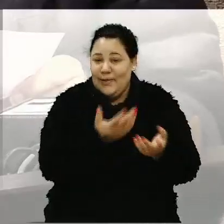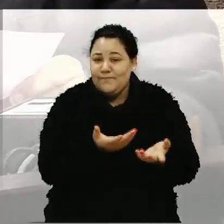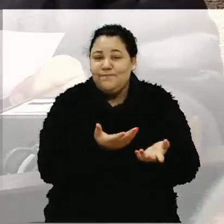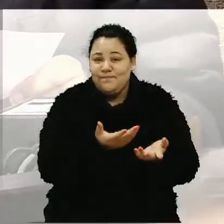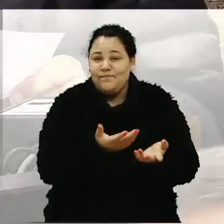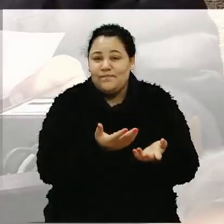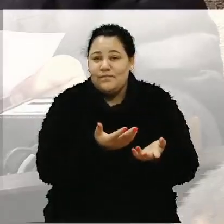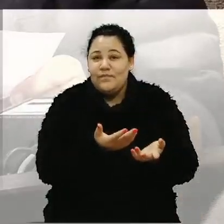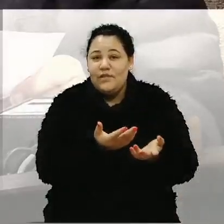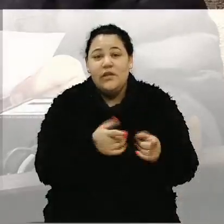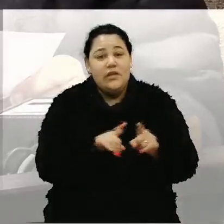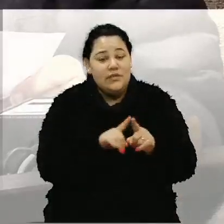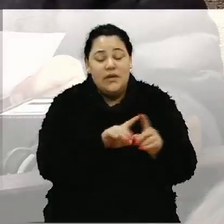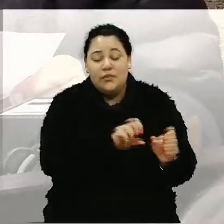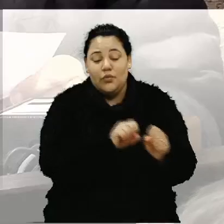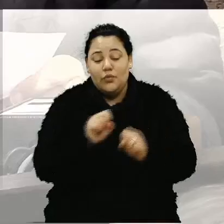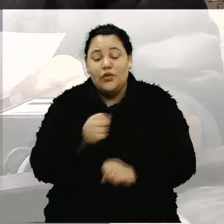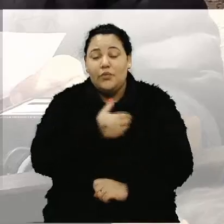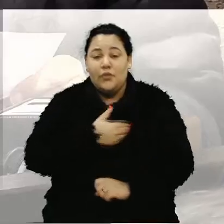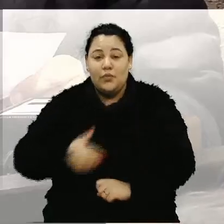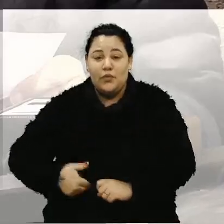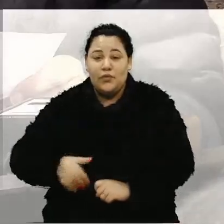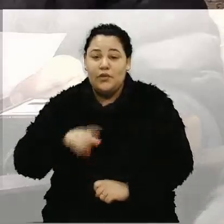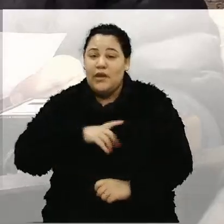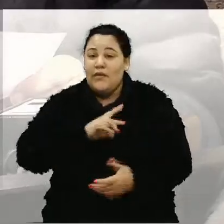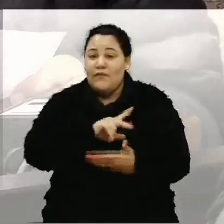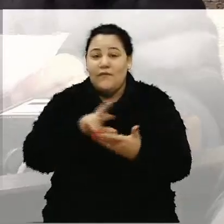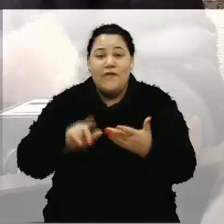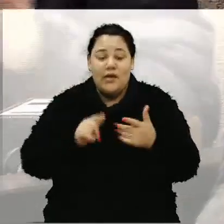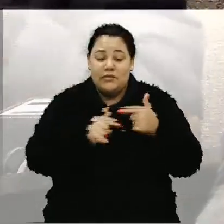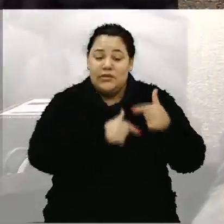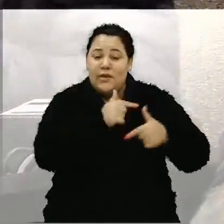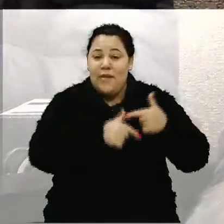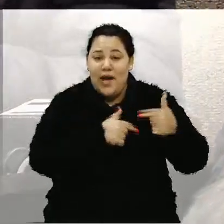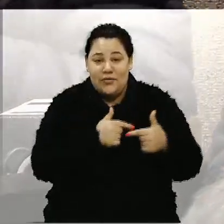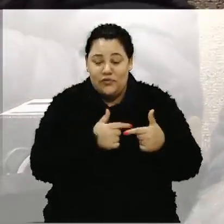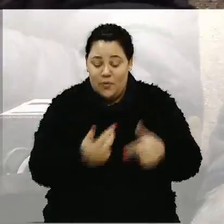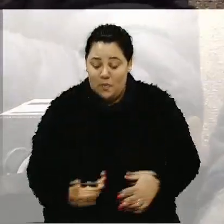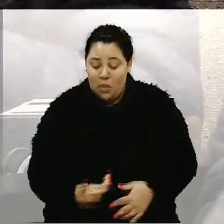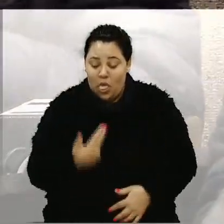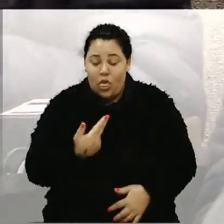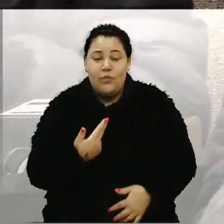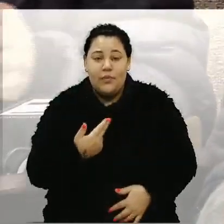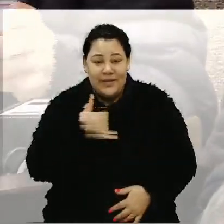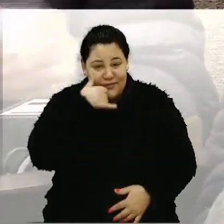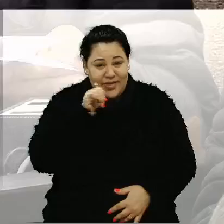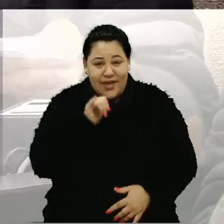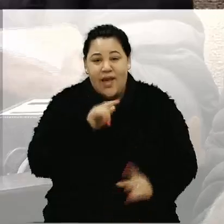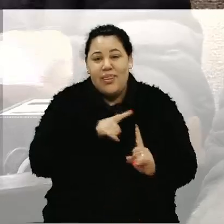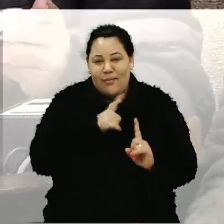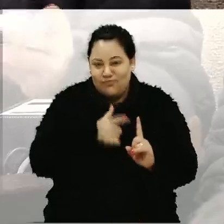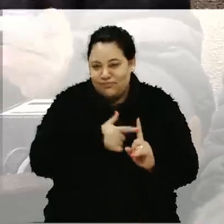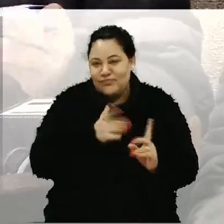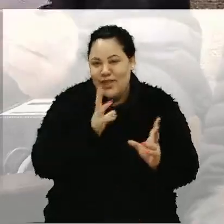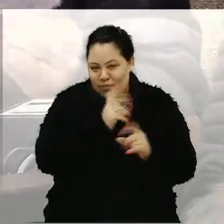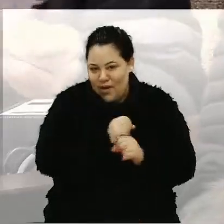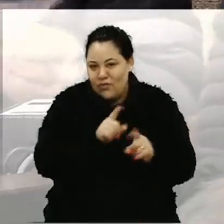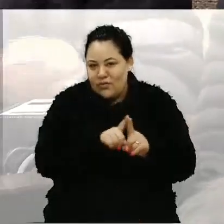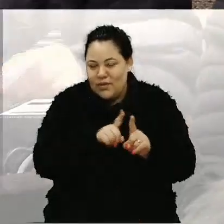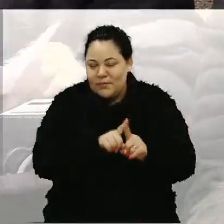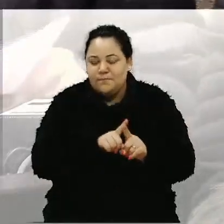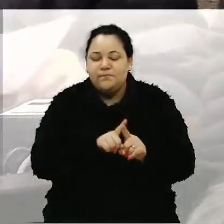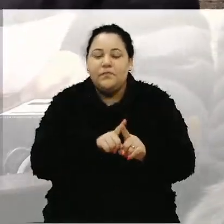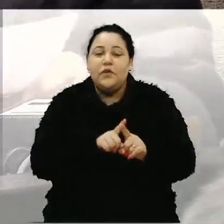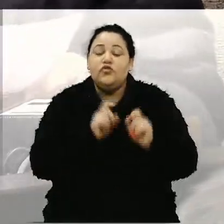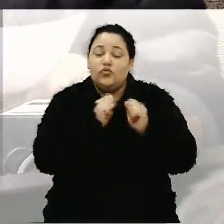para o poder público. Diversos trabalhos de castrações estão sendo feitos pela Secretaria Municipal do Meio Ambiente, inclusive a